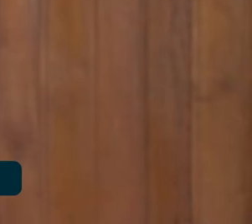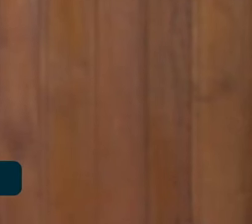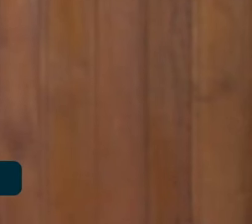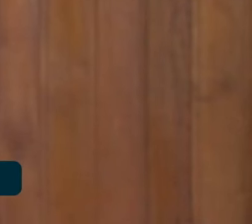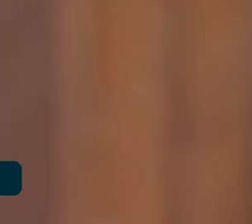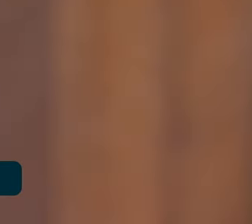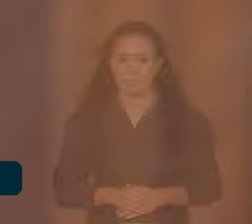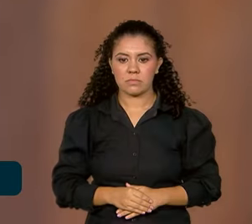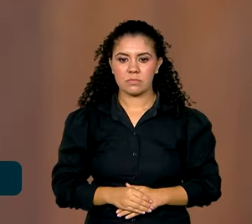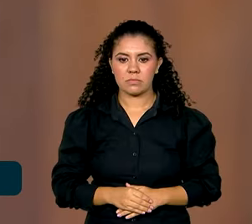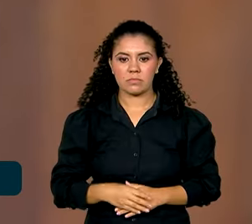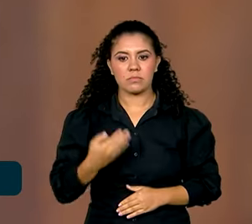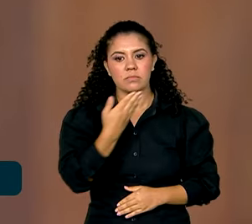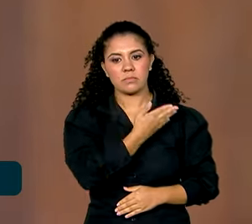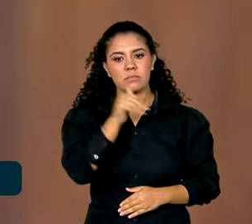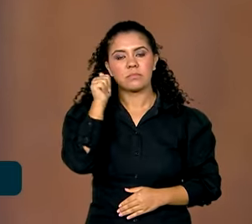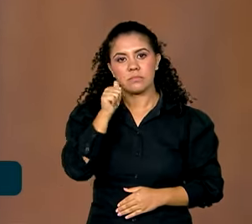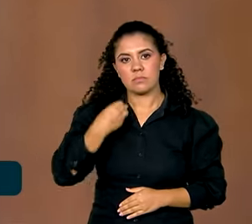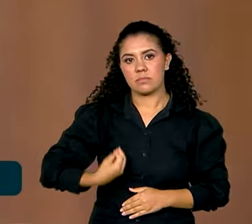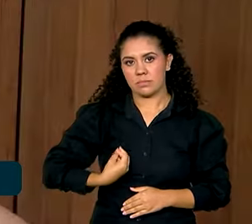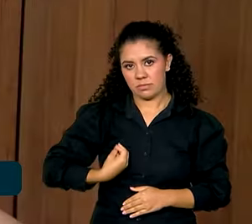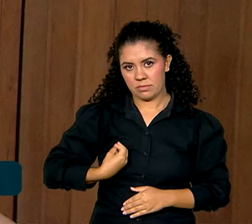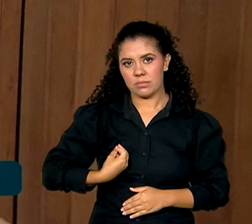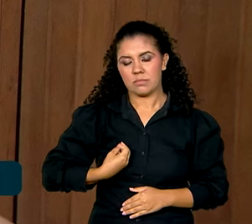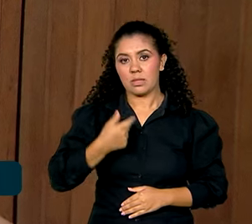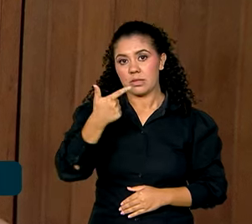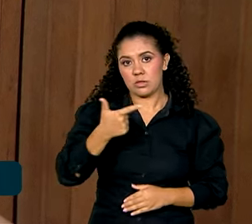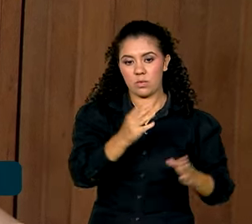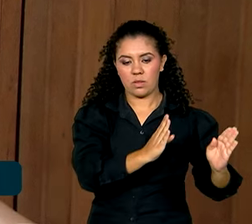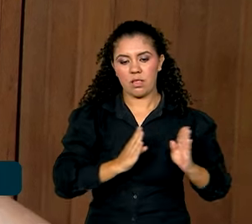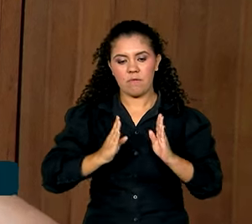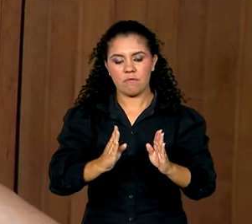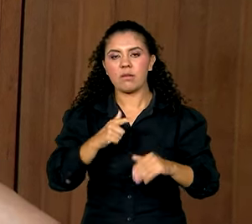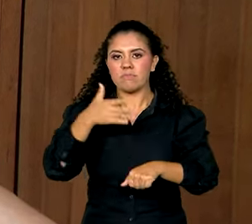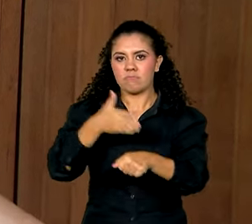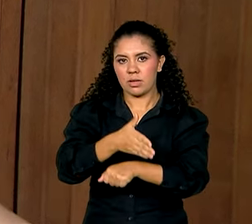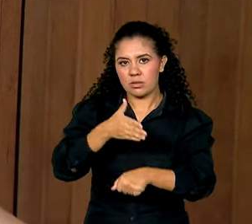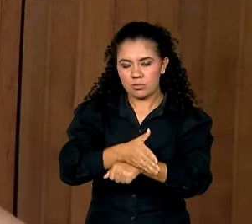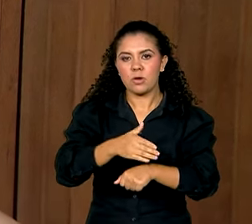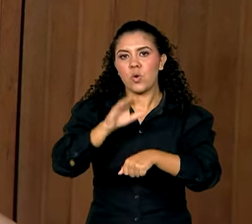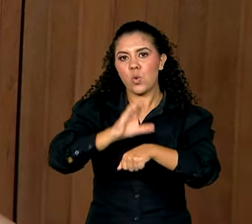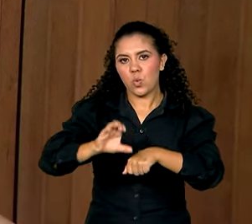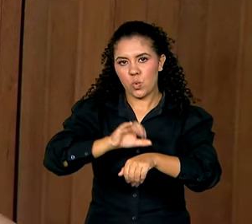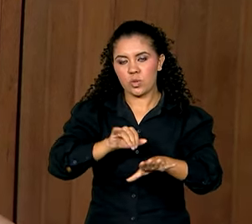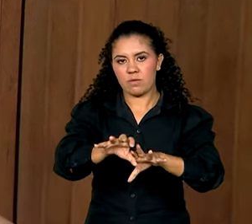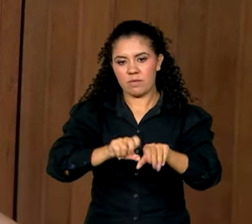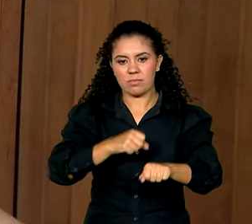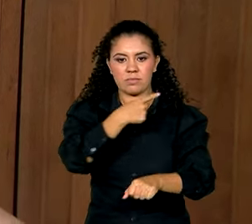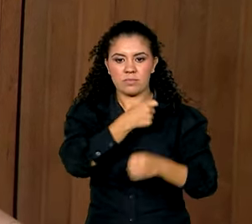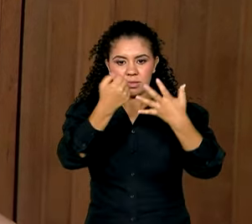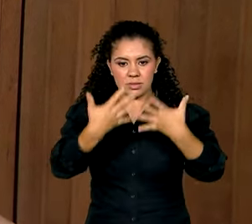na segunda fase, participando do curso de formação. Meus planos são me dedicar ao meu novo